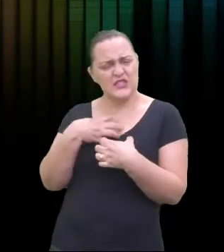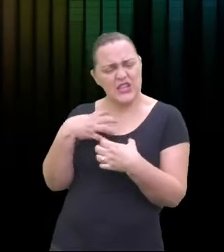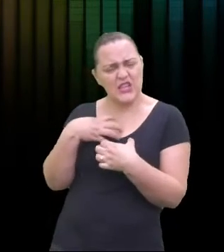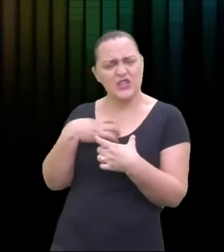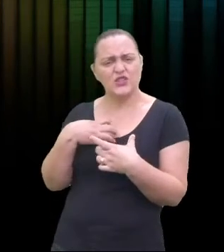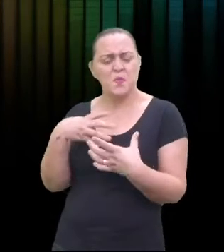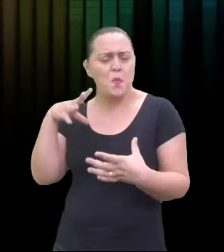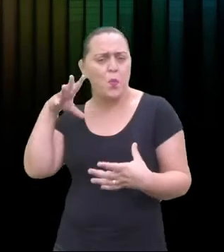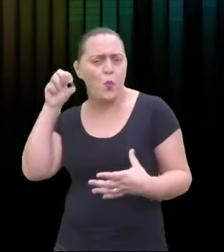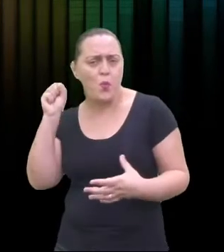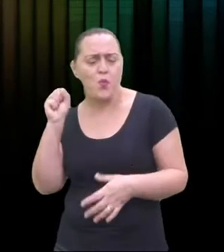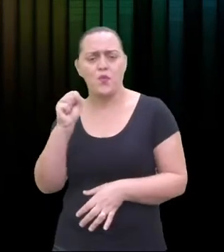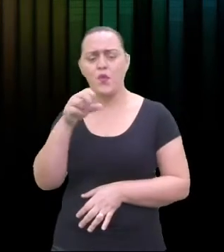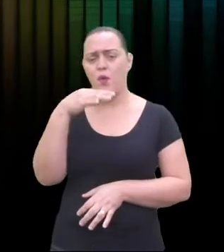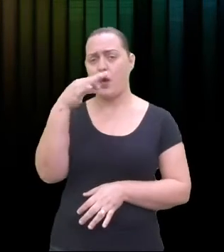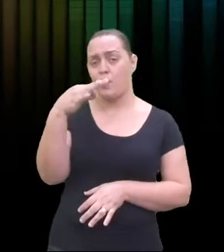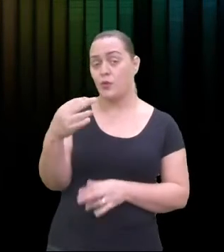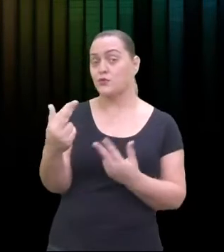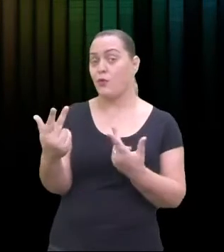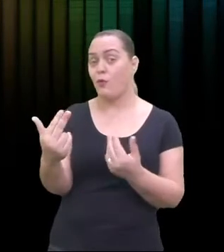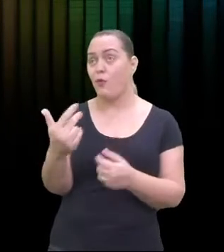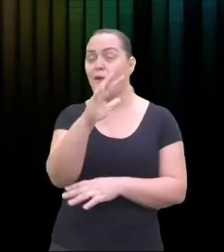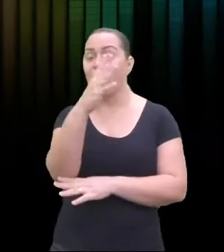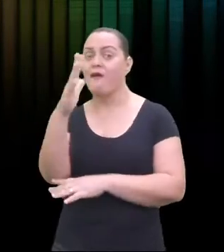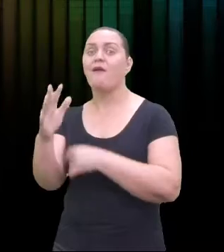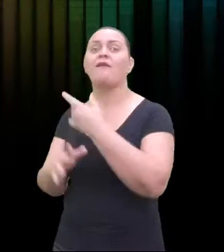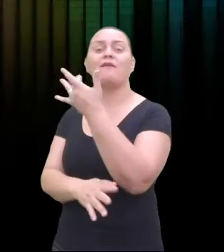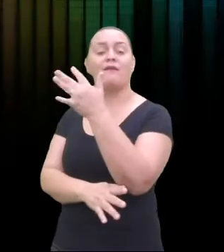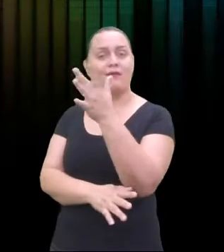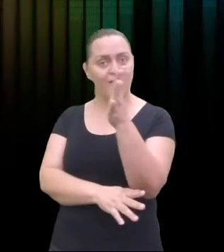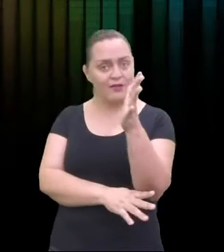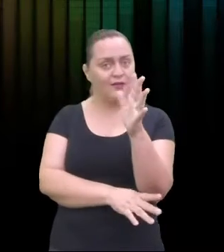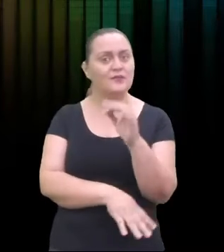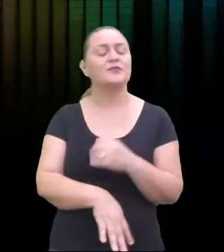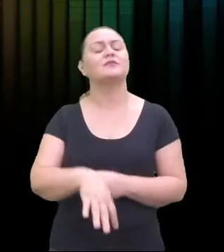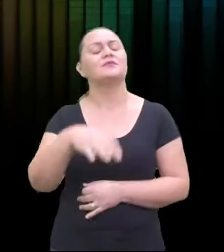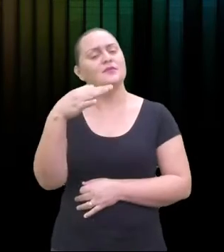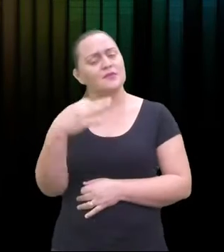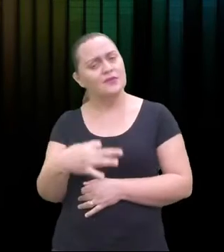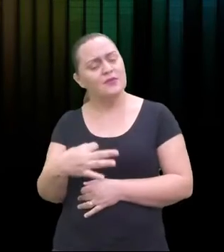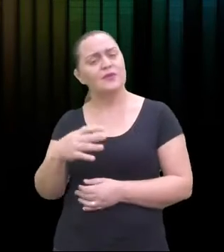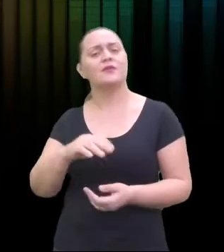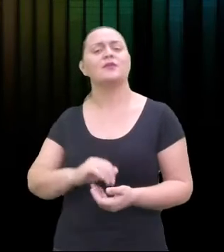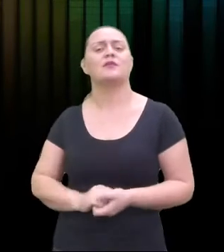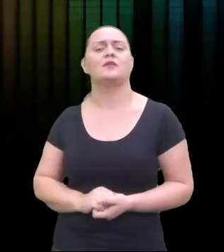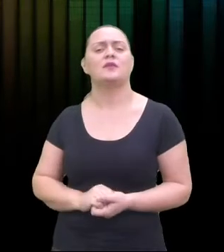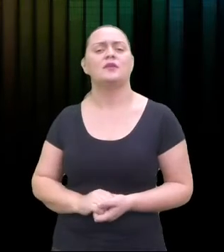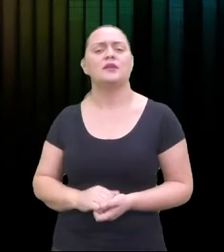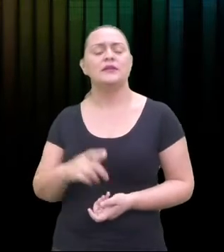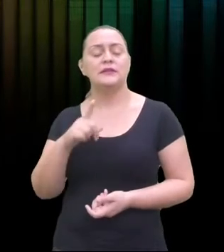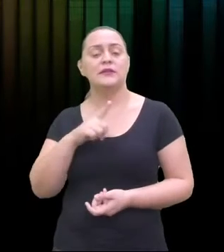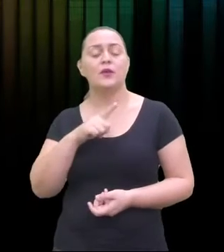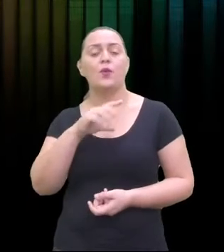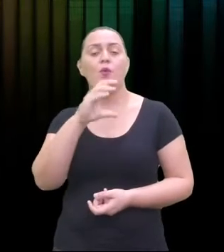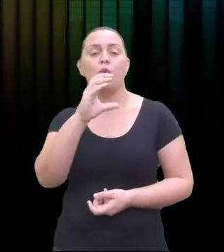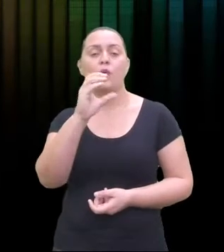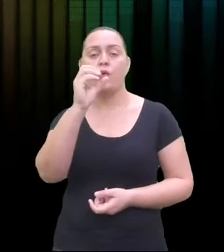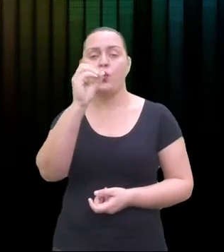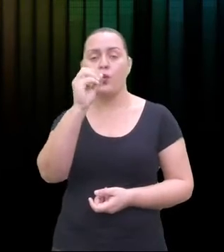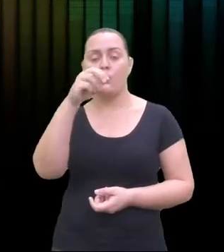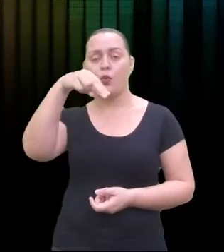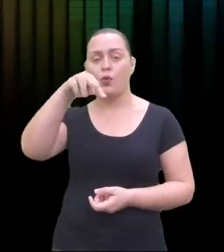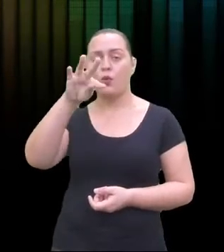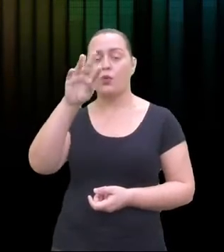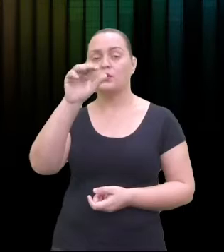natureza. Na música, nós temos o contraponto. É o mesmo. Você sabe diferenciar o vento da